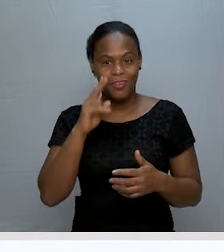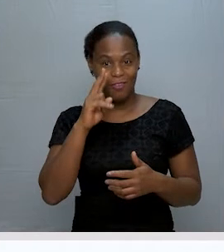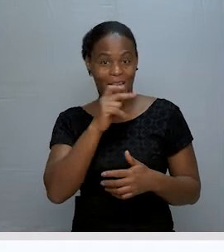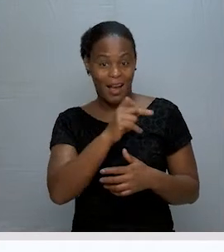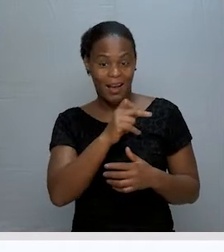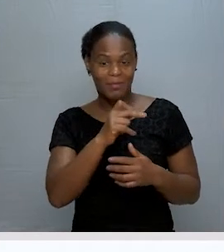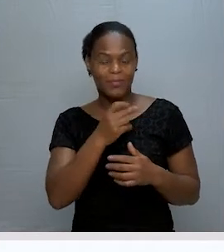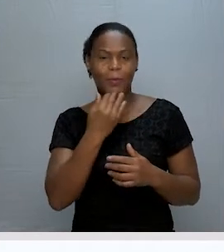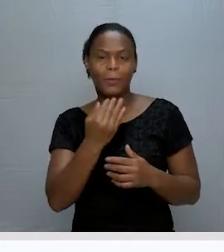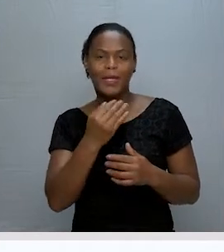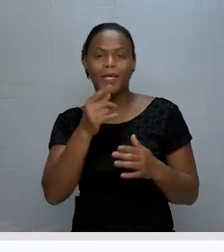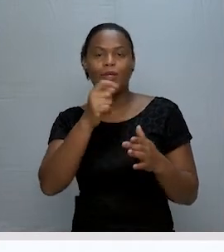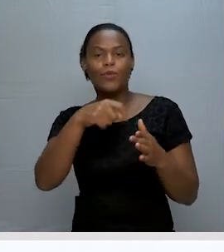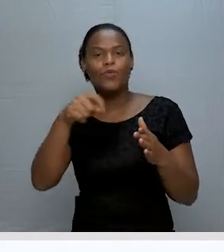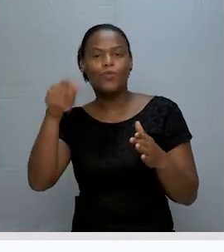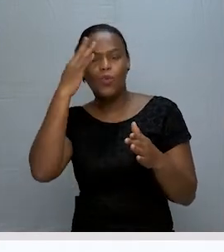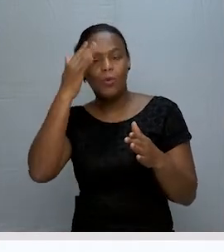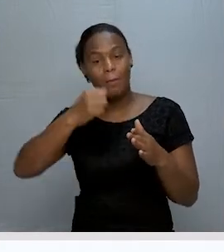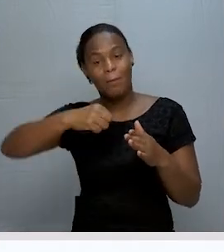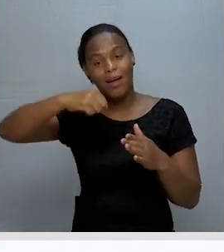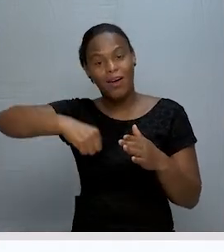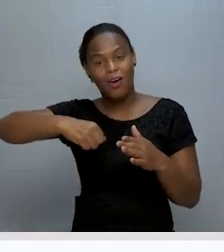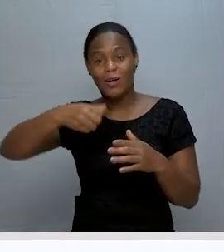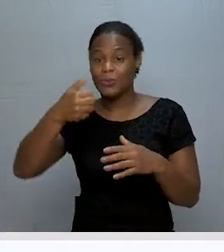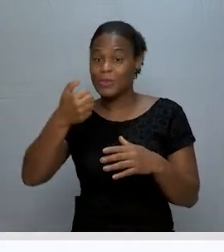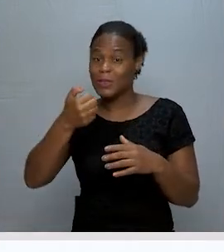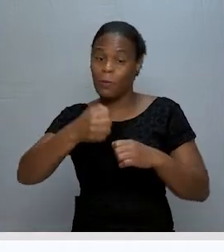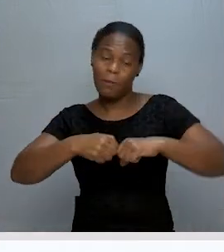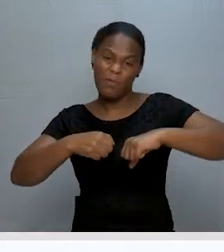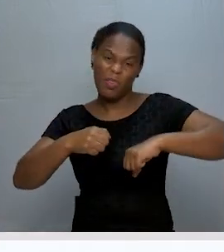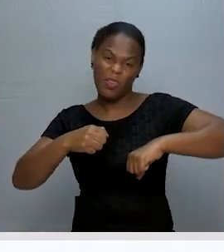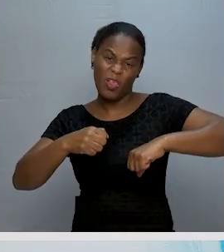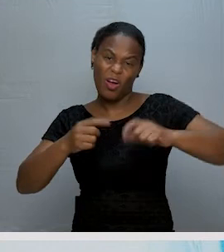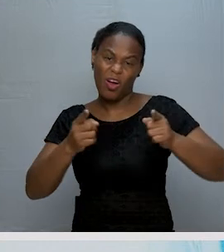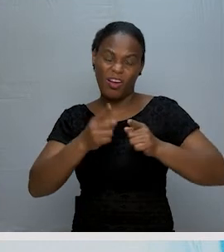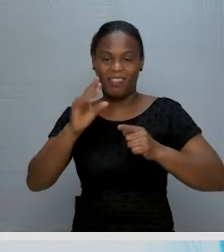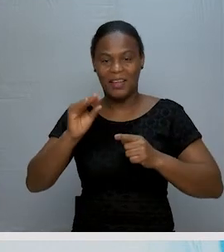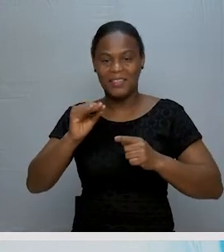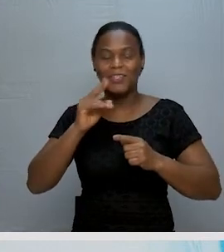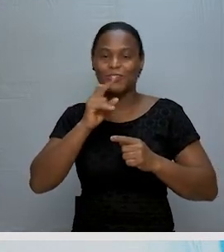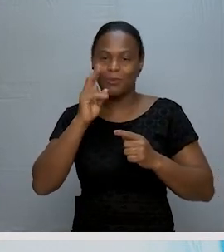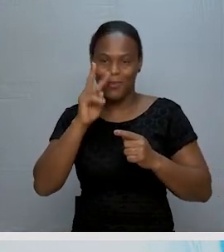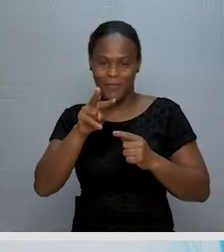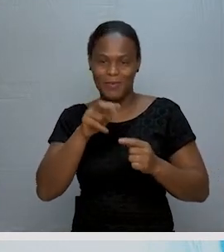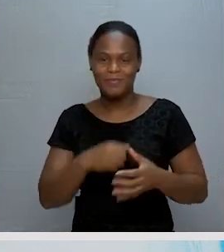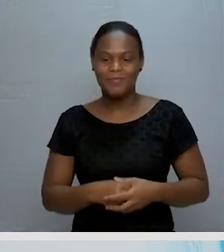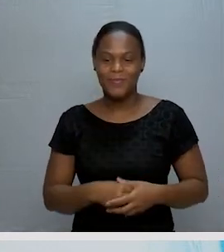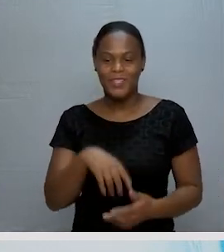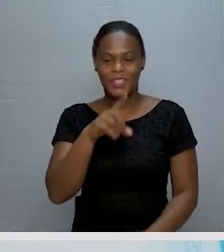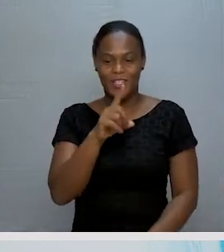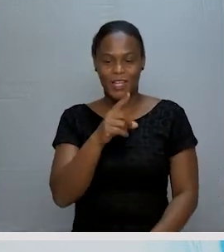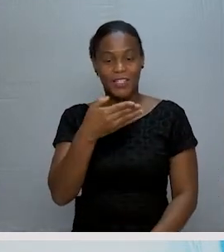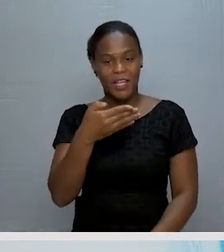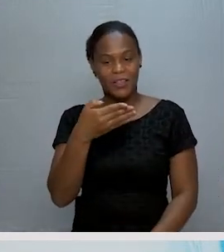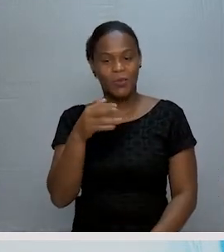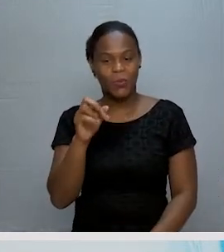A linha A foi pedido para escrever os números maiores do que 5 e menores do que 10. Aí temos a resposta. 6,